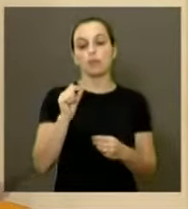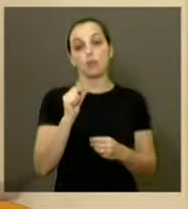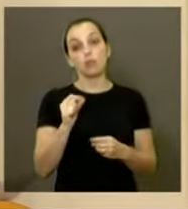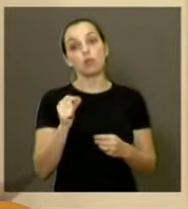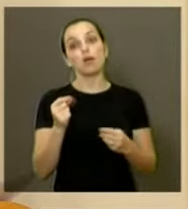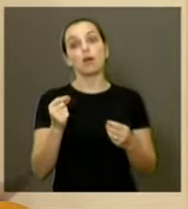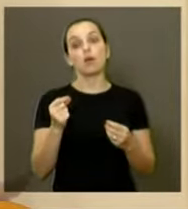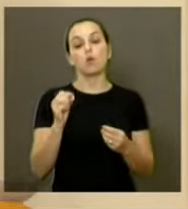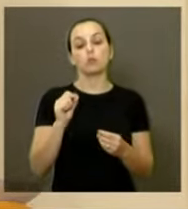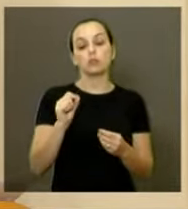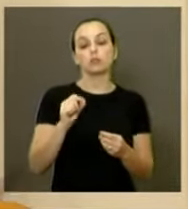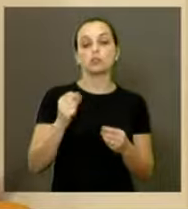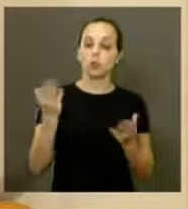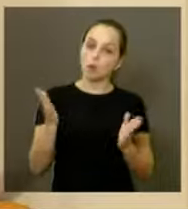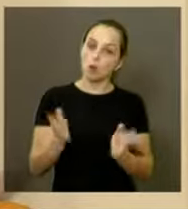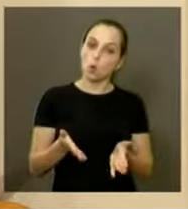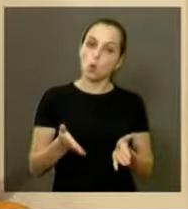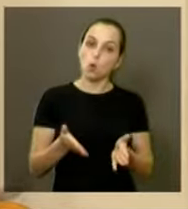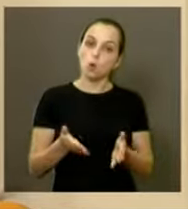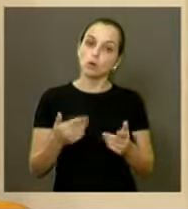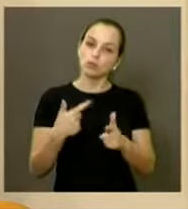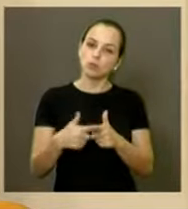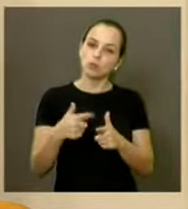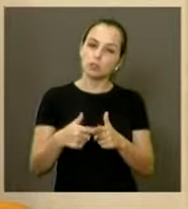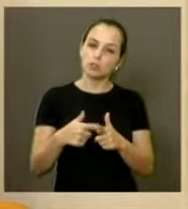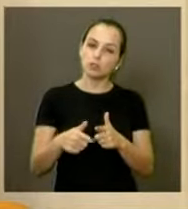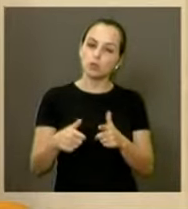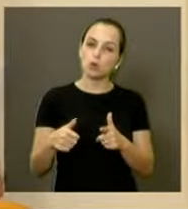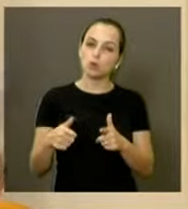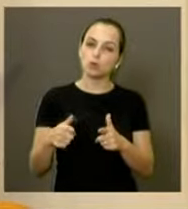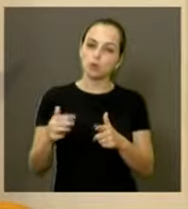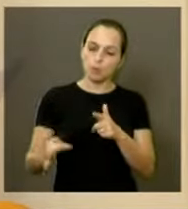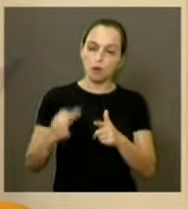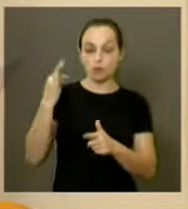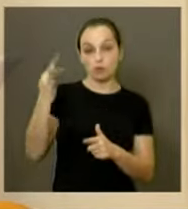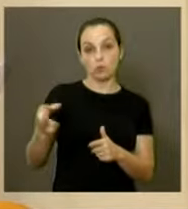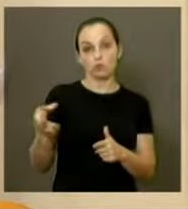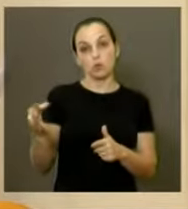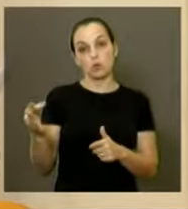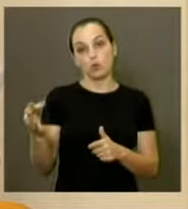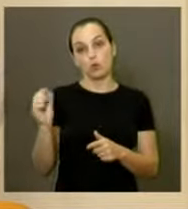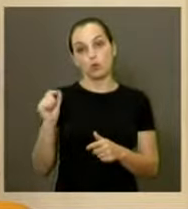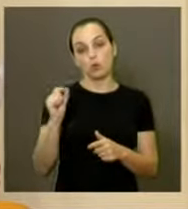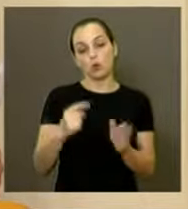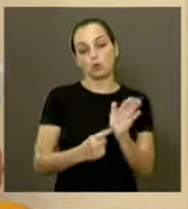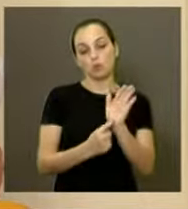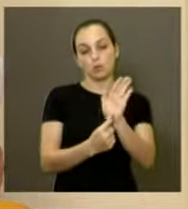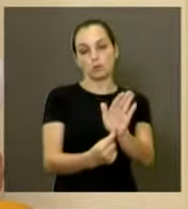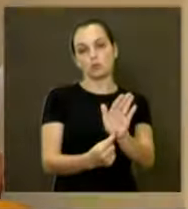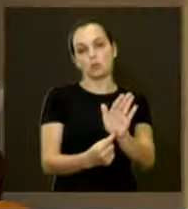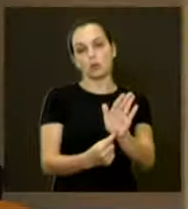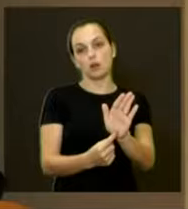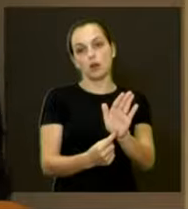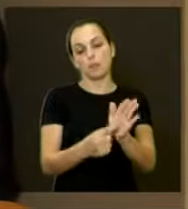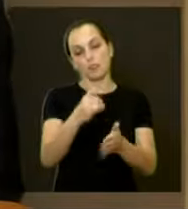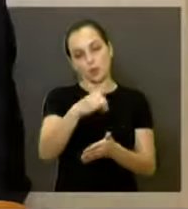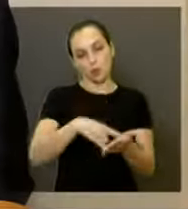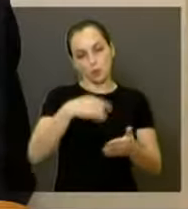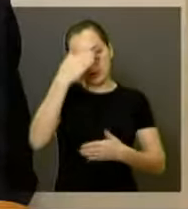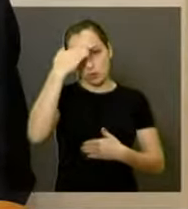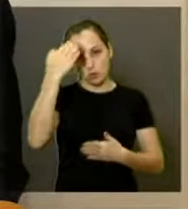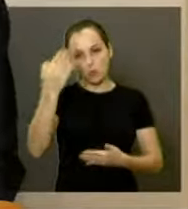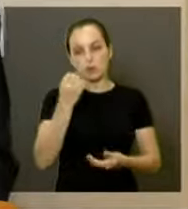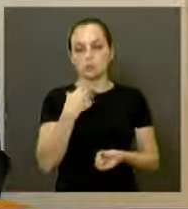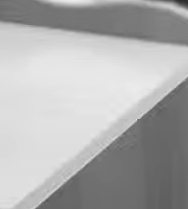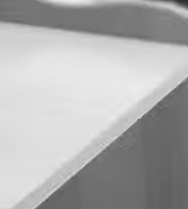para hoje, tenho mais um assunto aqui, mas eu vou deixar para falar quando apresentar o meu requerimento. Muito obrigado